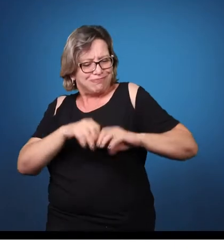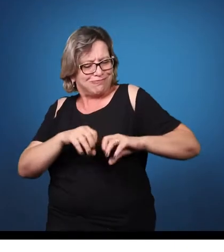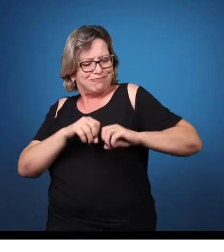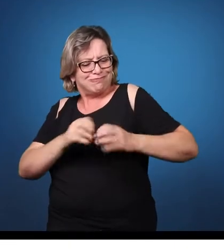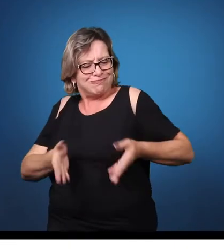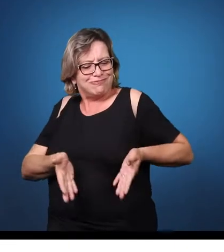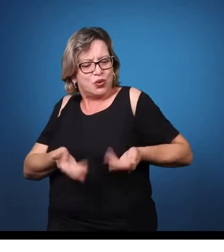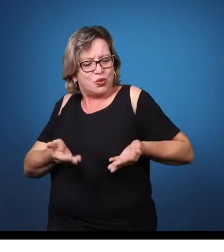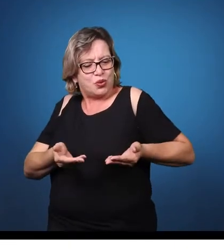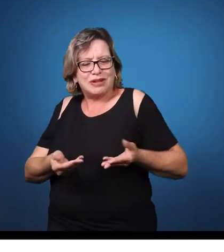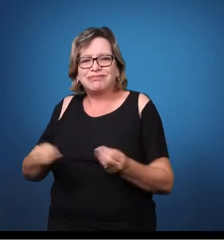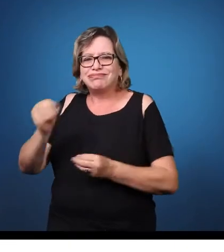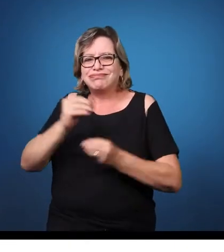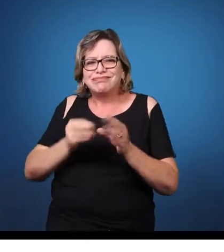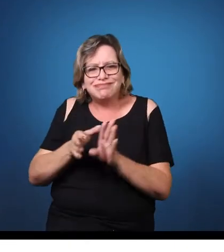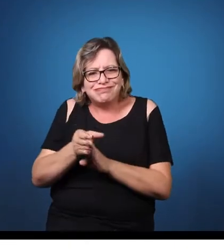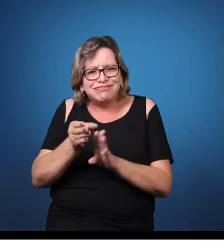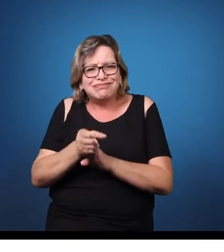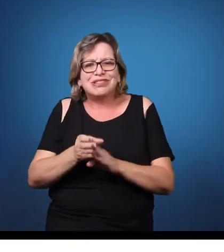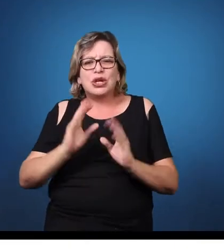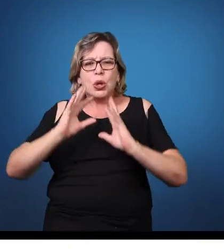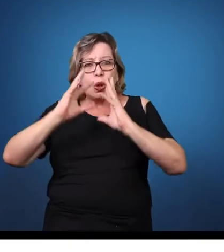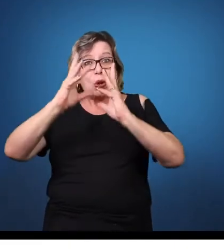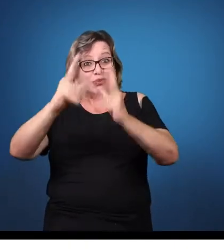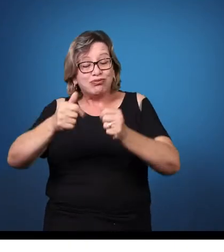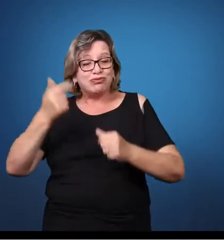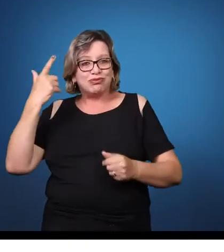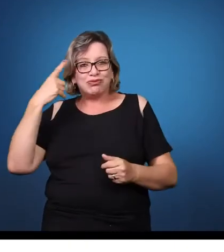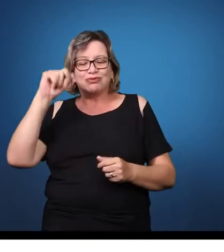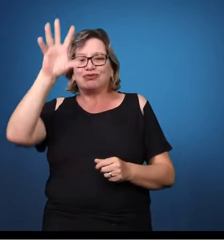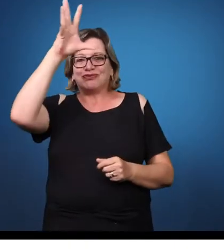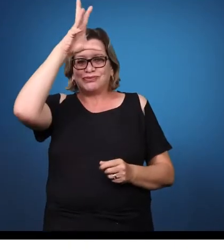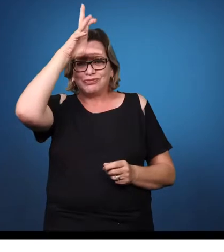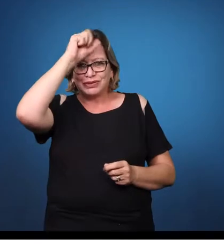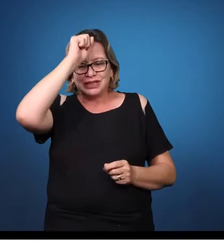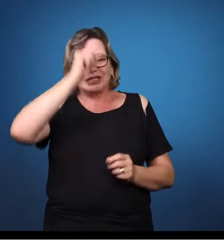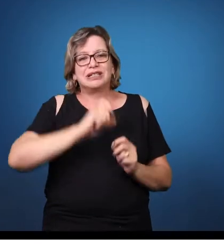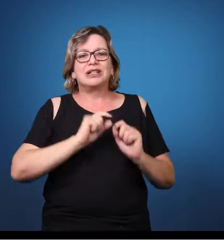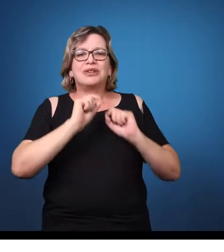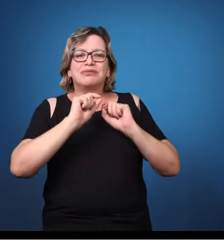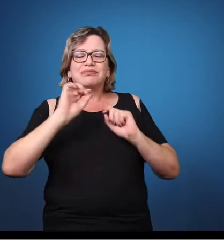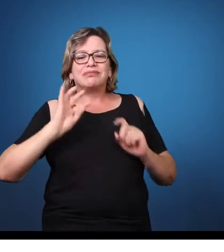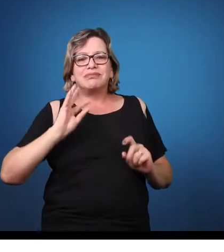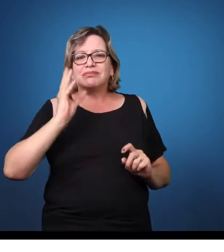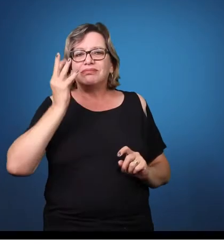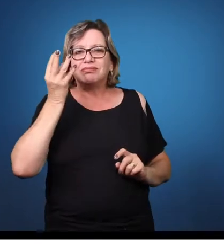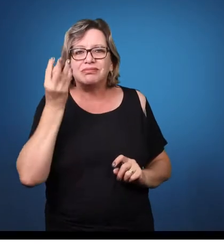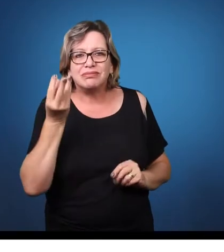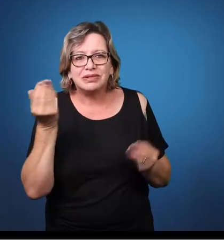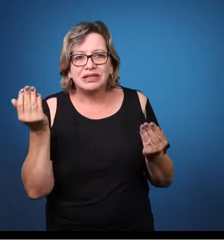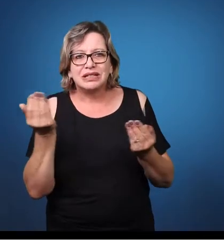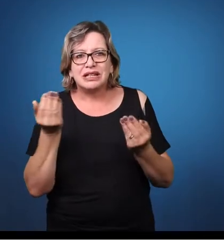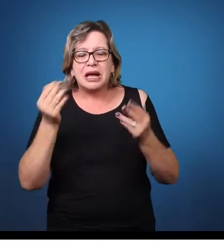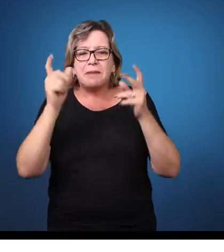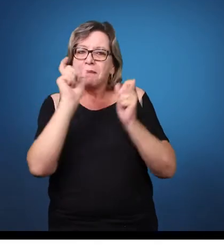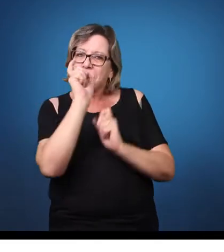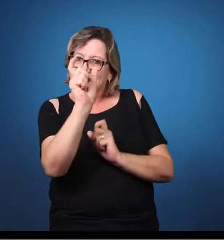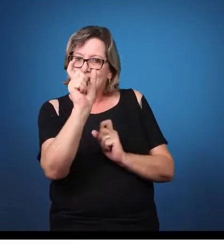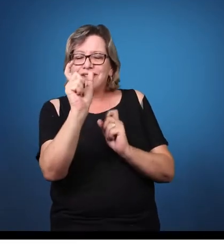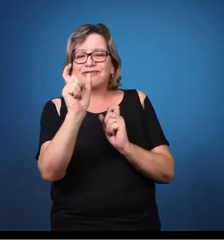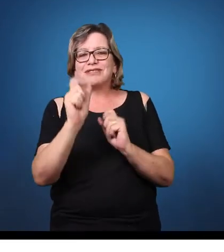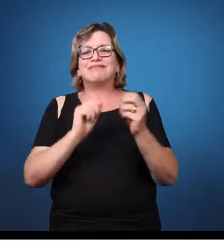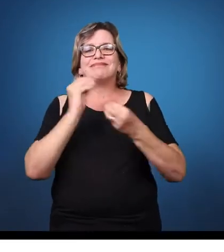Então, que acontece nesse termo? Então, primeiro em relação a essa situação, da questão do estigma.